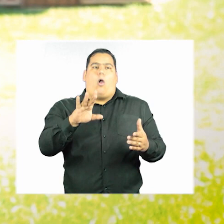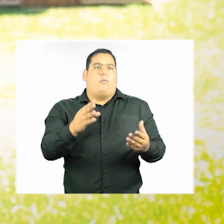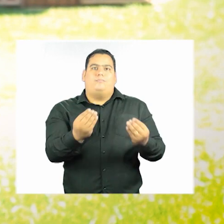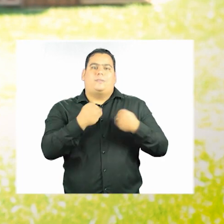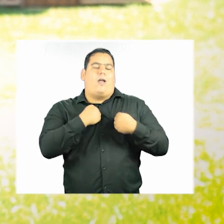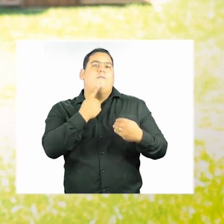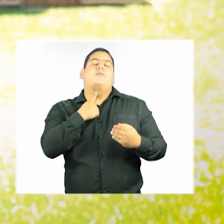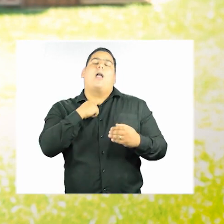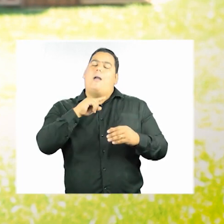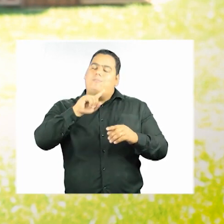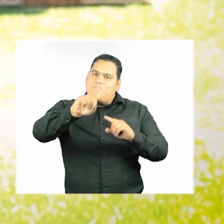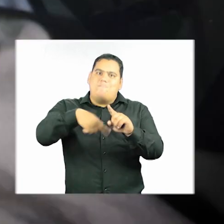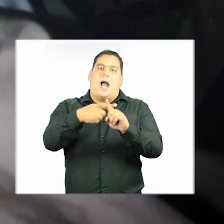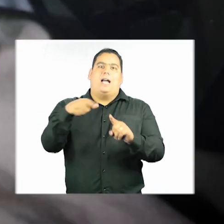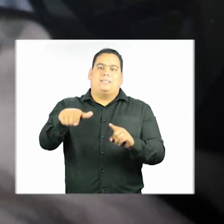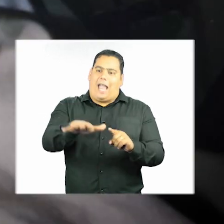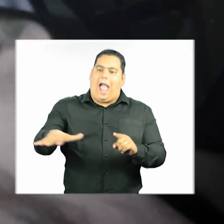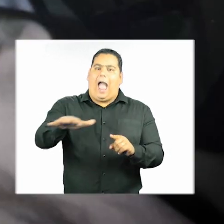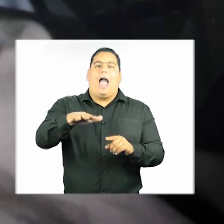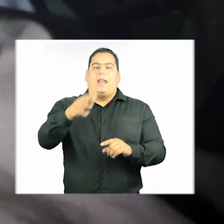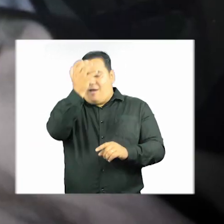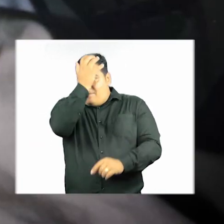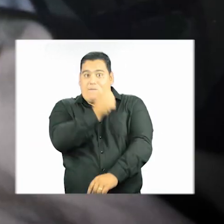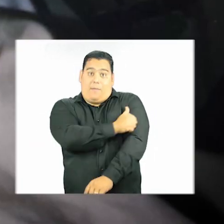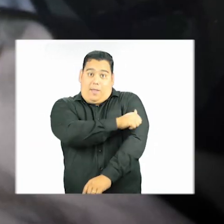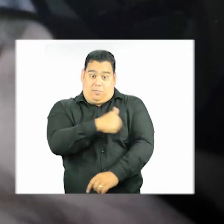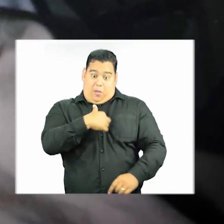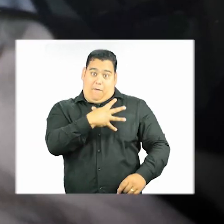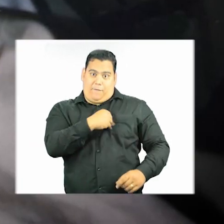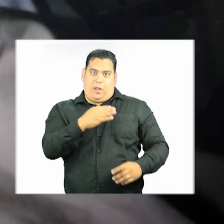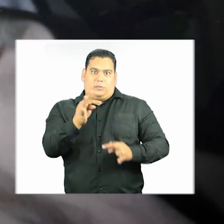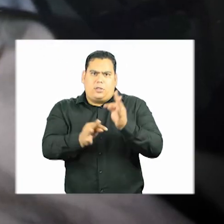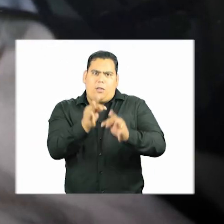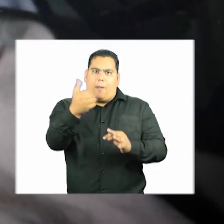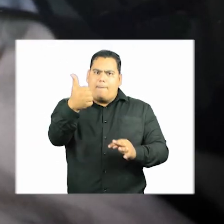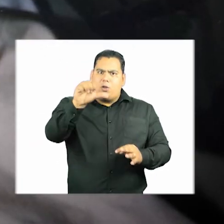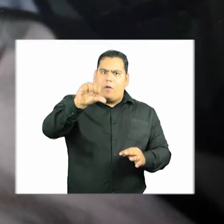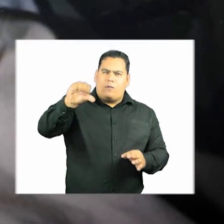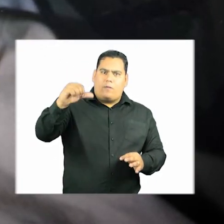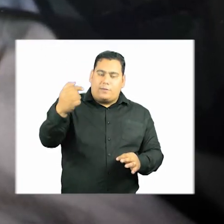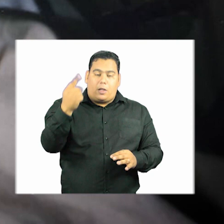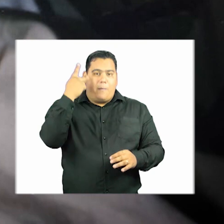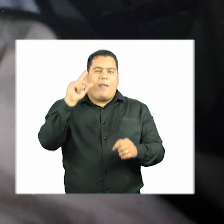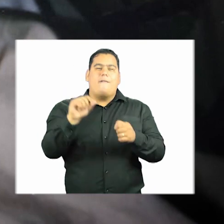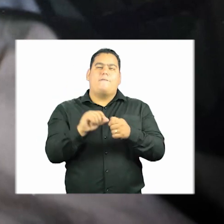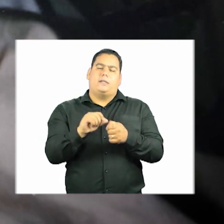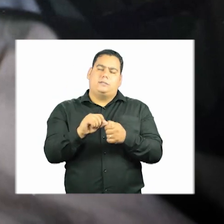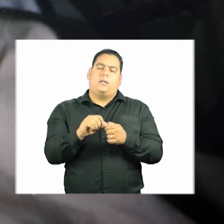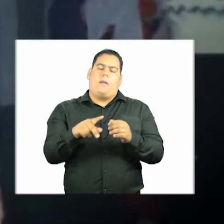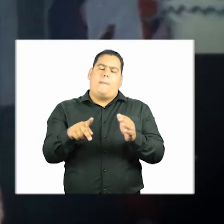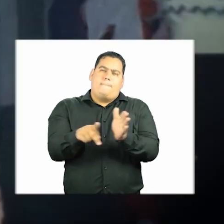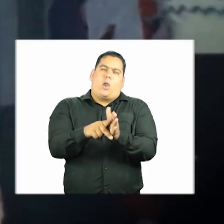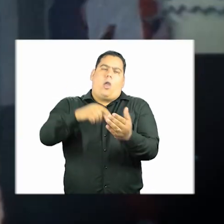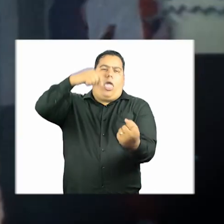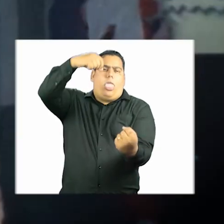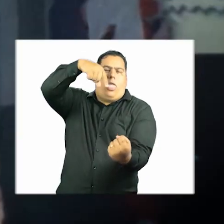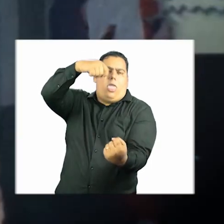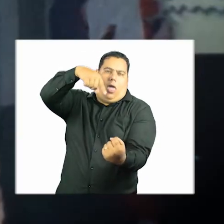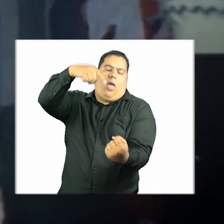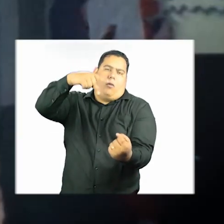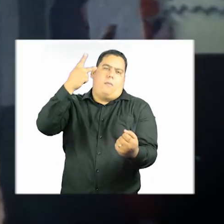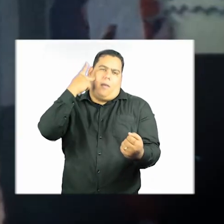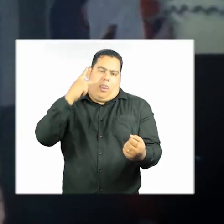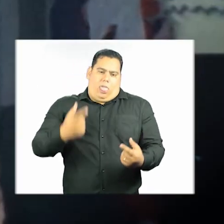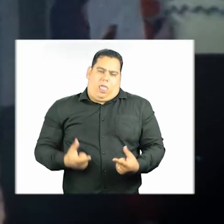que era a área da enfermagem. Quando a minha filha entrou em tratamento em 1997, para fazer a